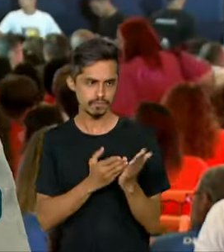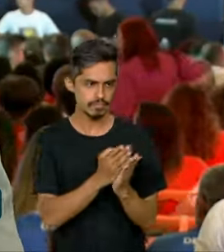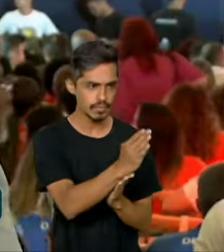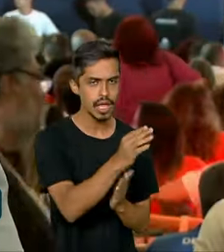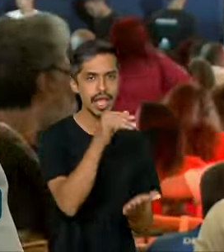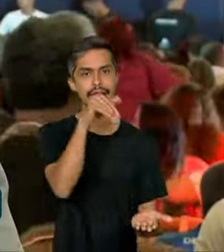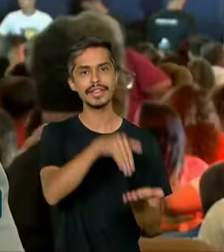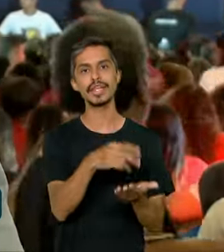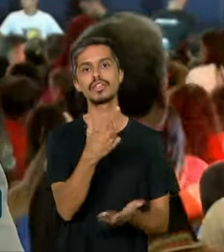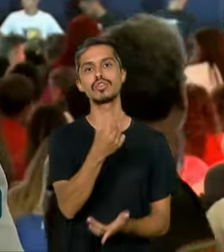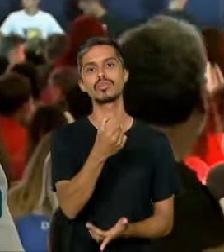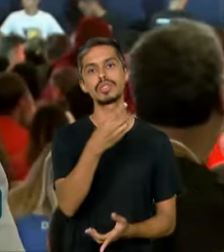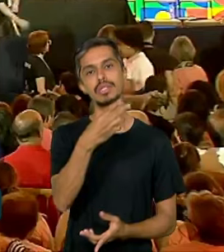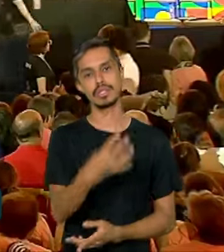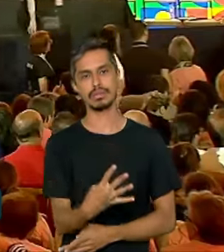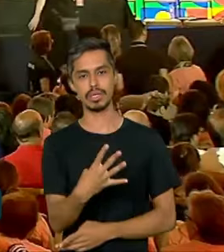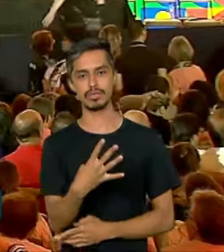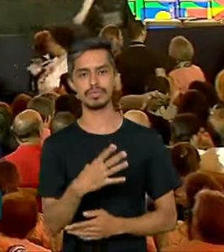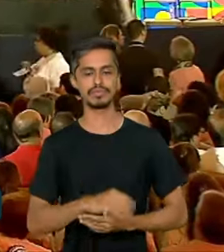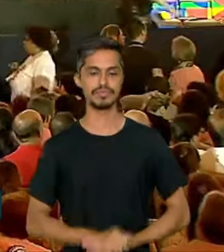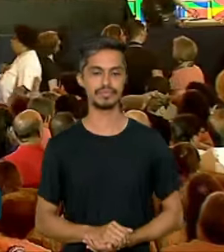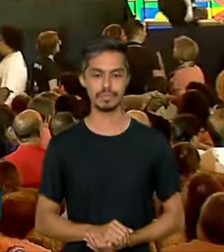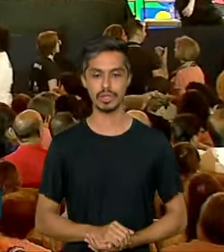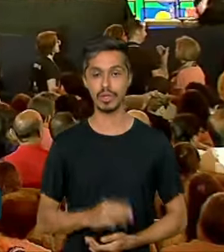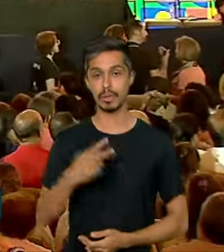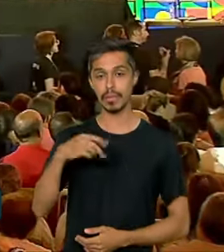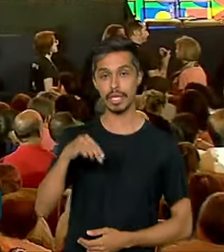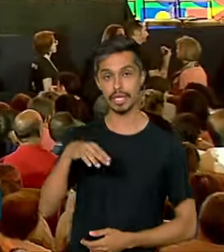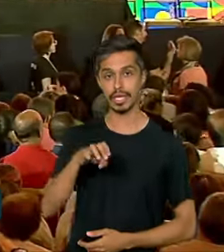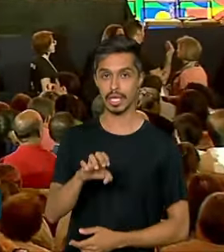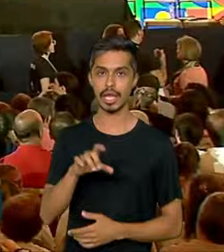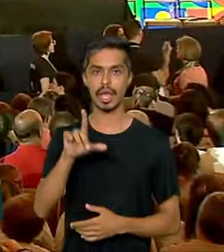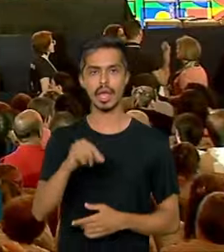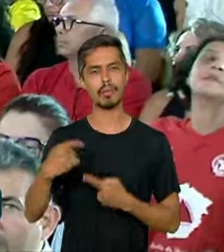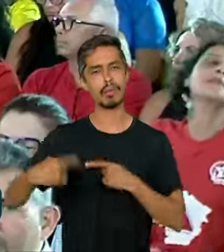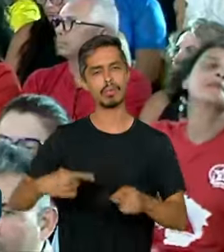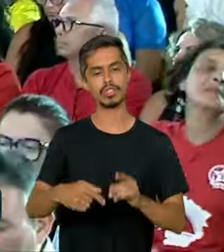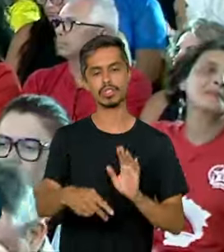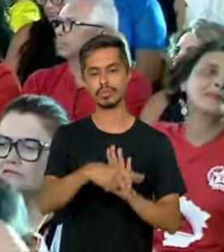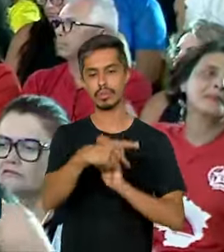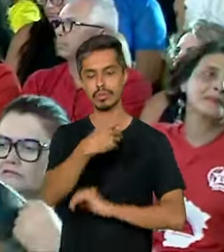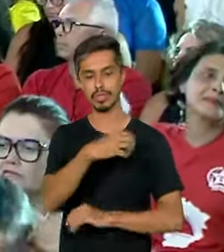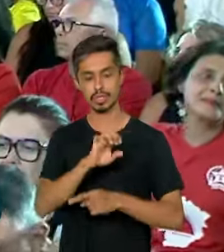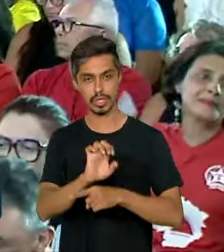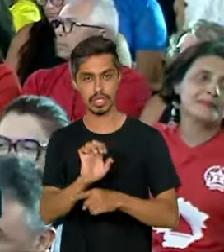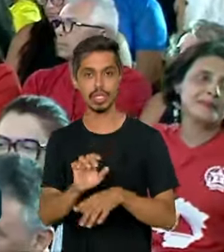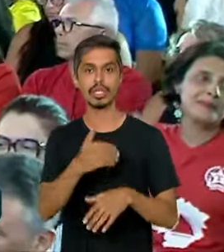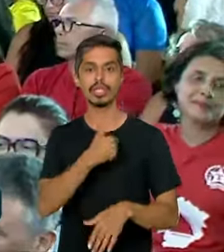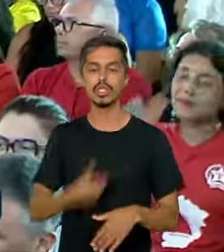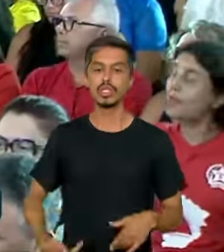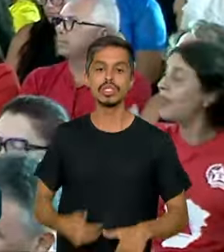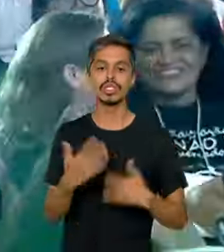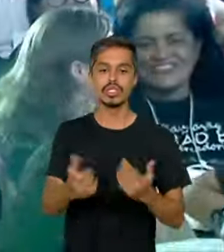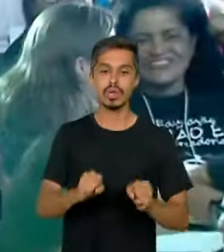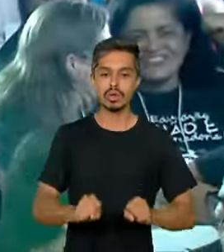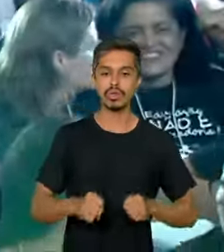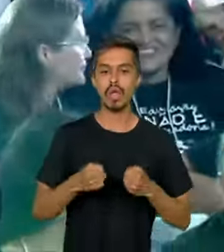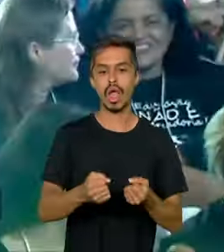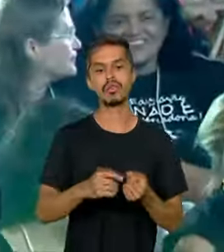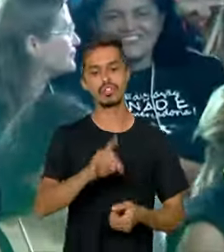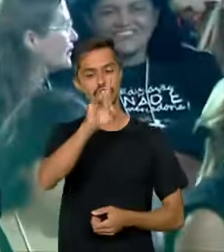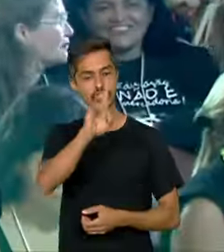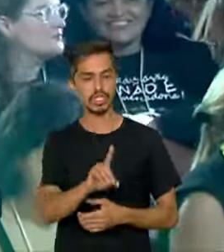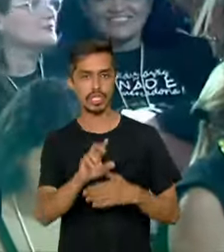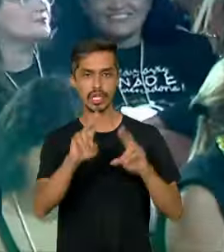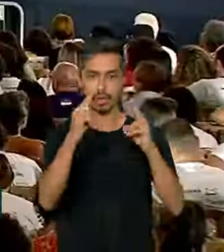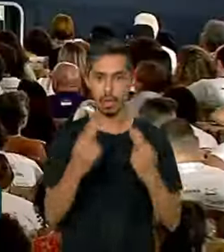até 2034. O PNE é considerado uma política de Estado e deve garantir a educação como direito humano, com